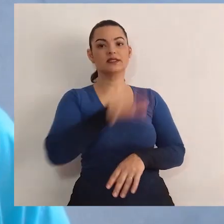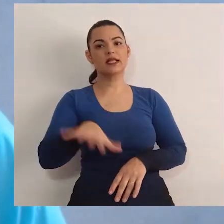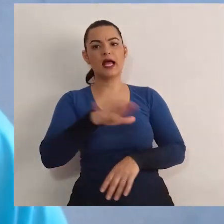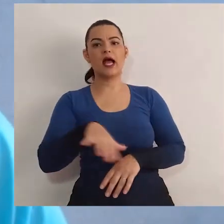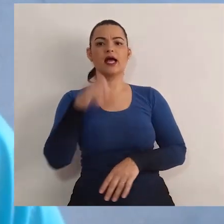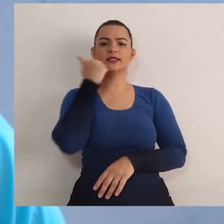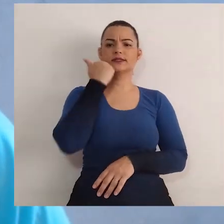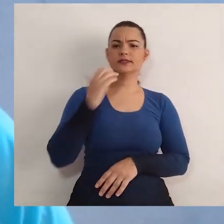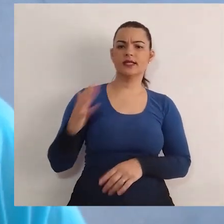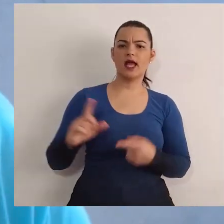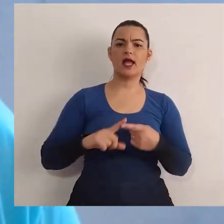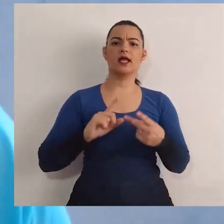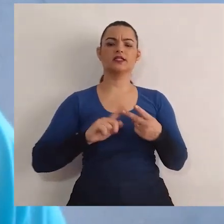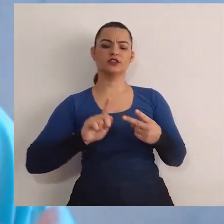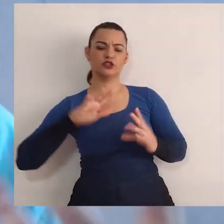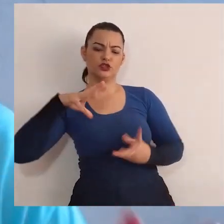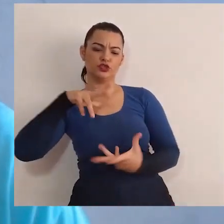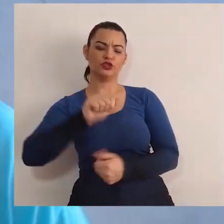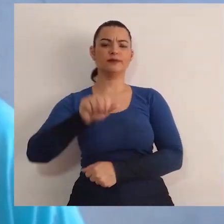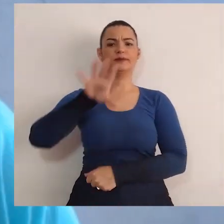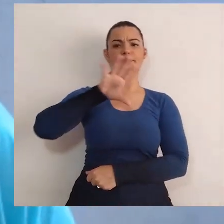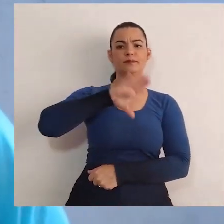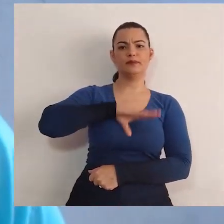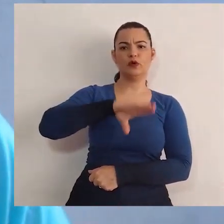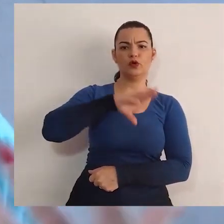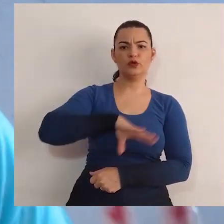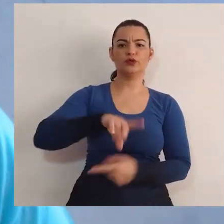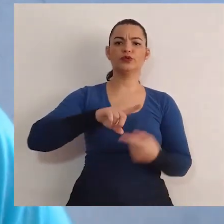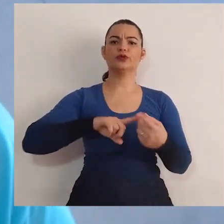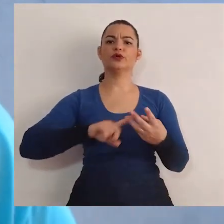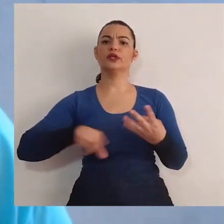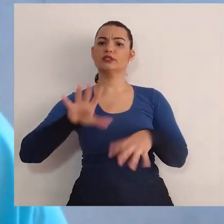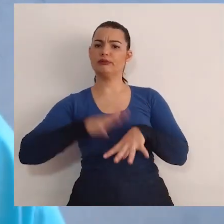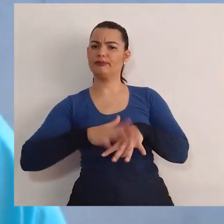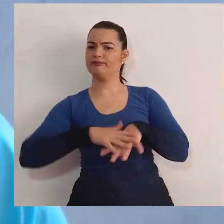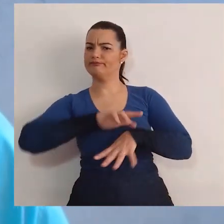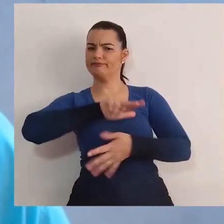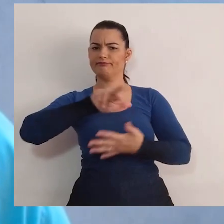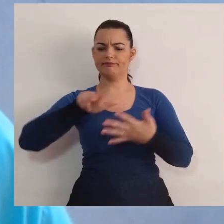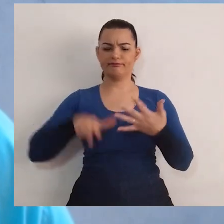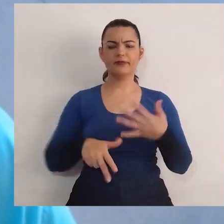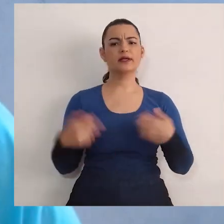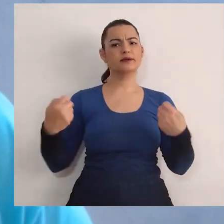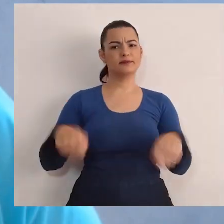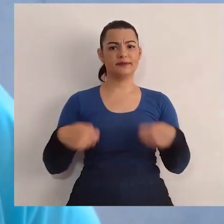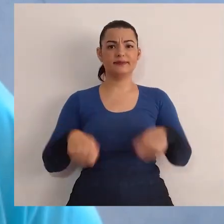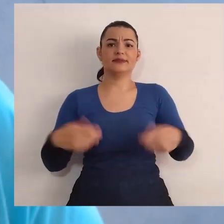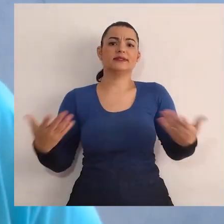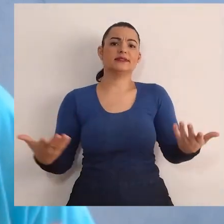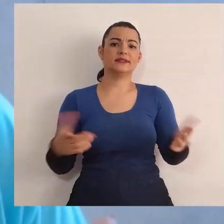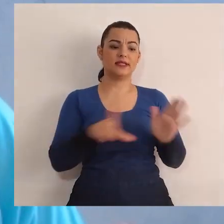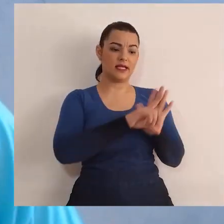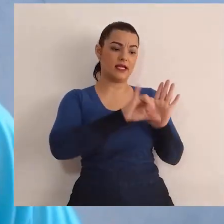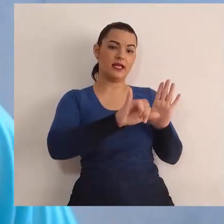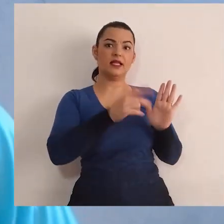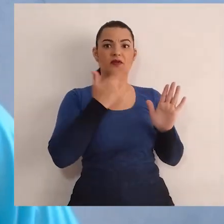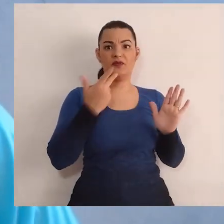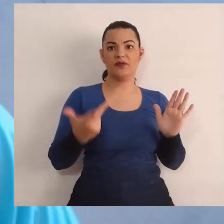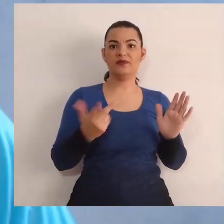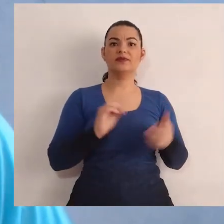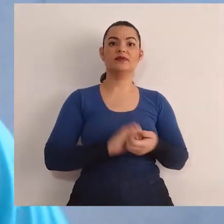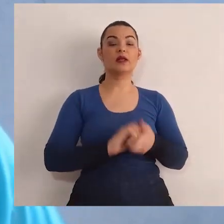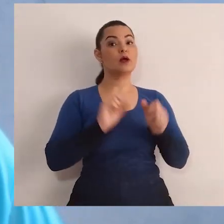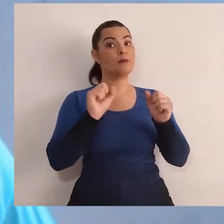áreas do conhecimento, então de ciências, de história, de geografia, de língua portuguesa, de matemática. Então você pode, por